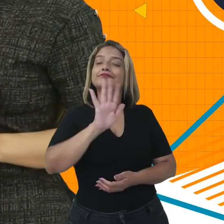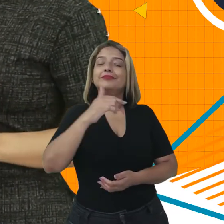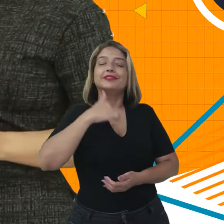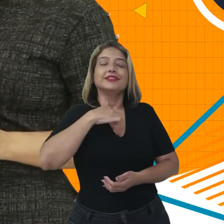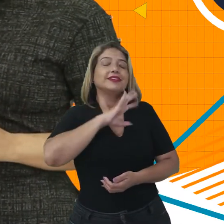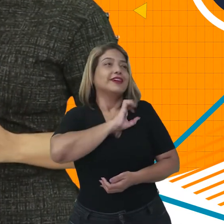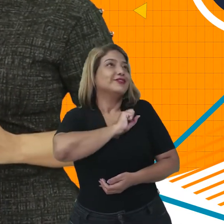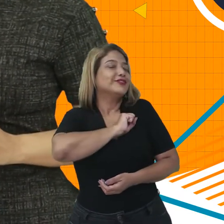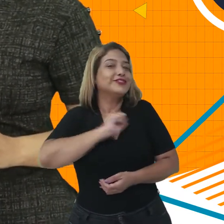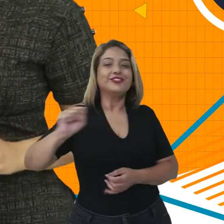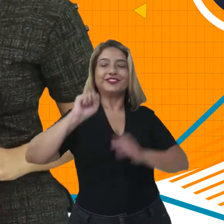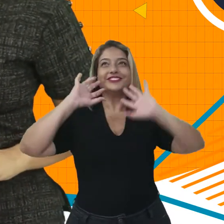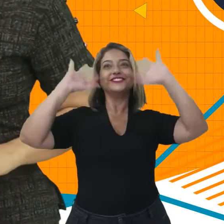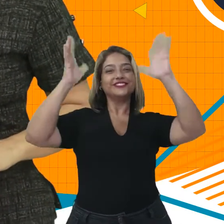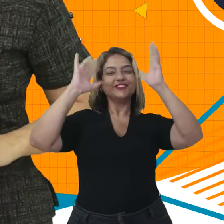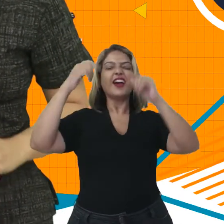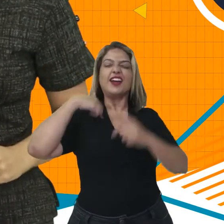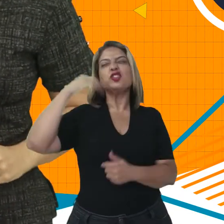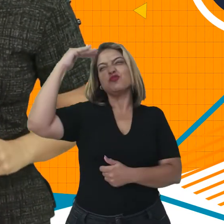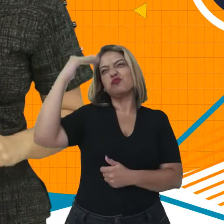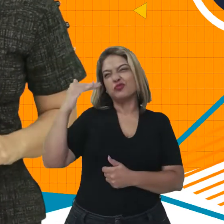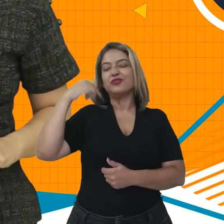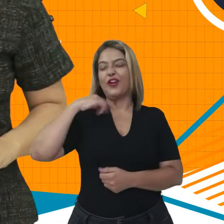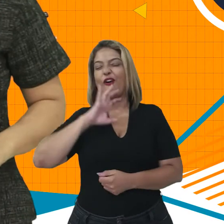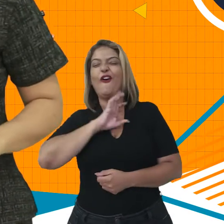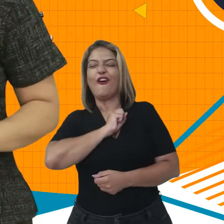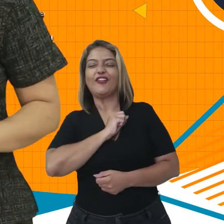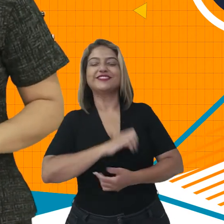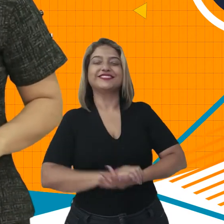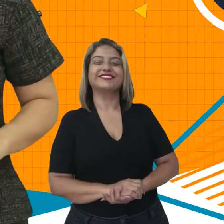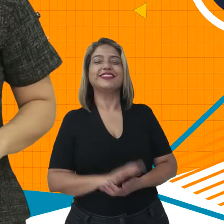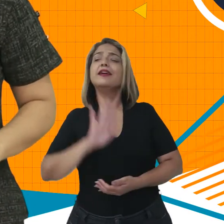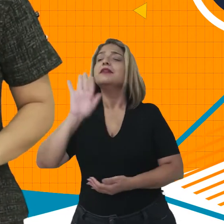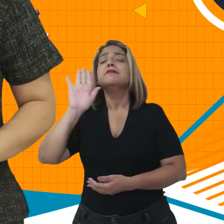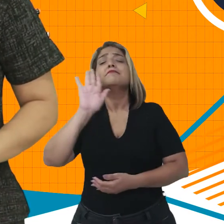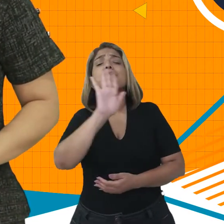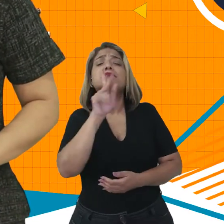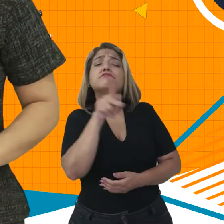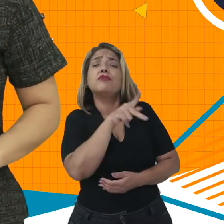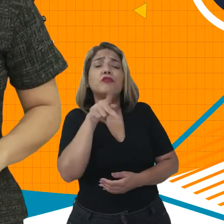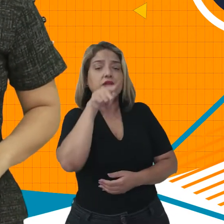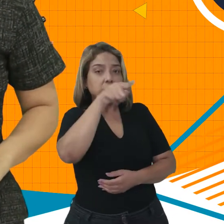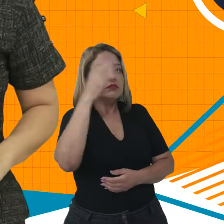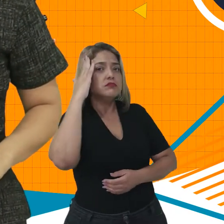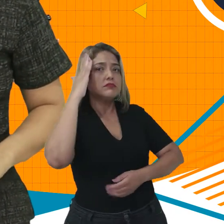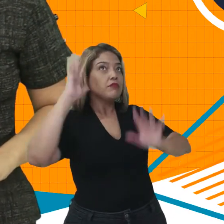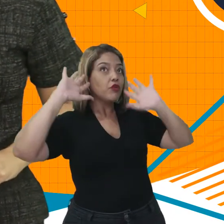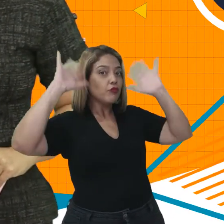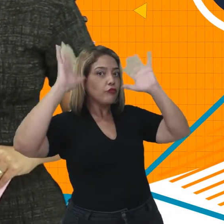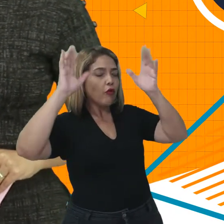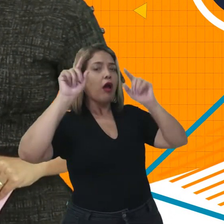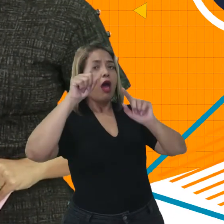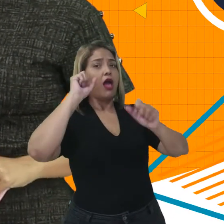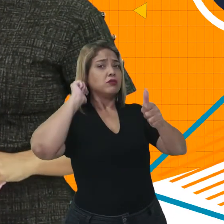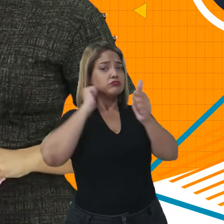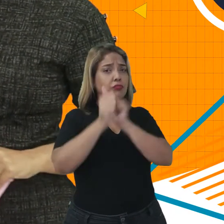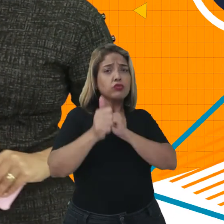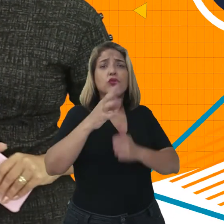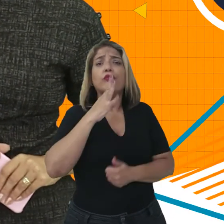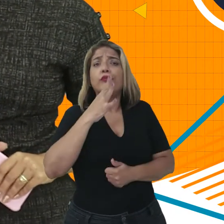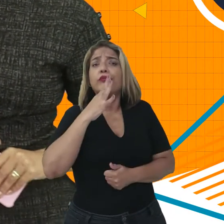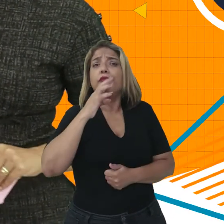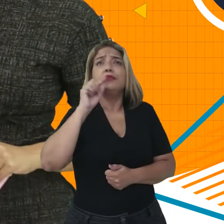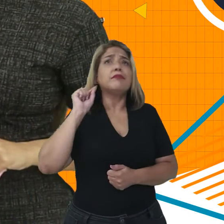eu adoro jogar vôlei. Apenas sou baixinho, mas eu gosto, né? E Gabi, você sabia que o vôlei é um esporte bastante